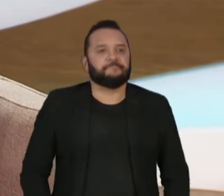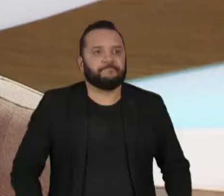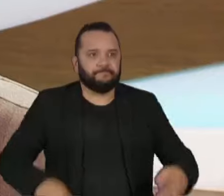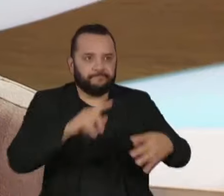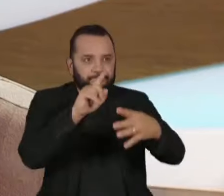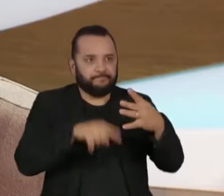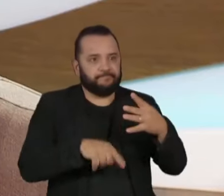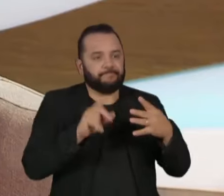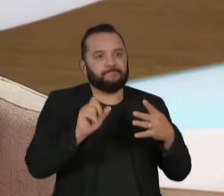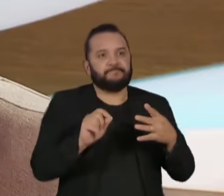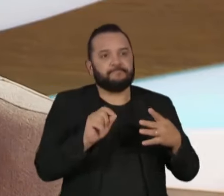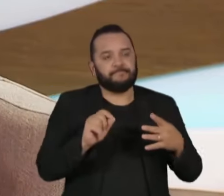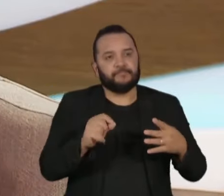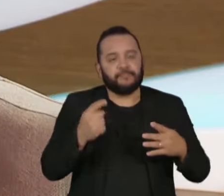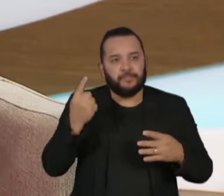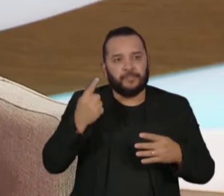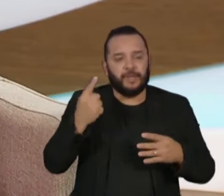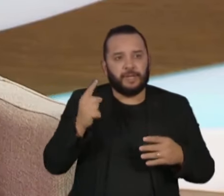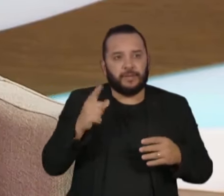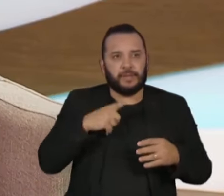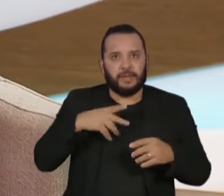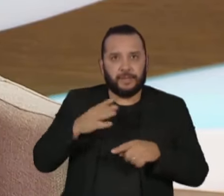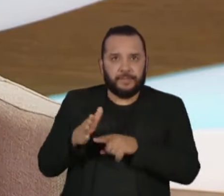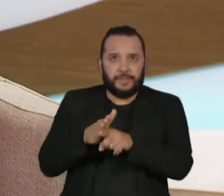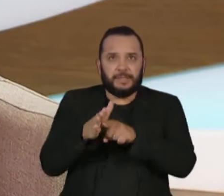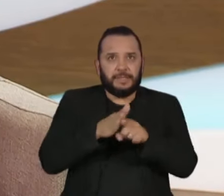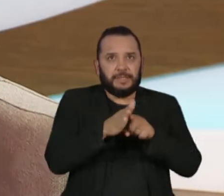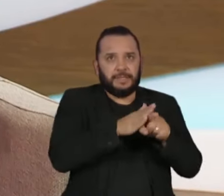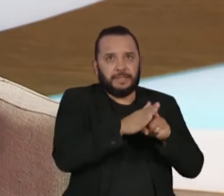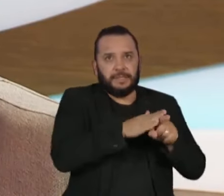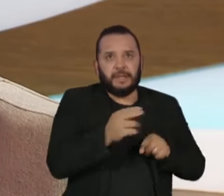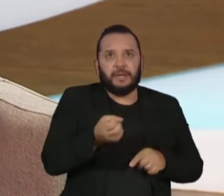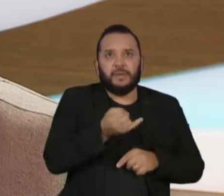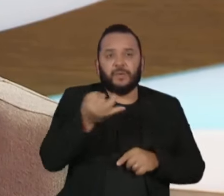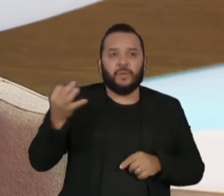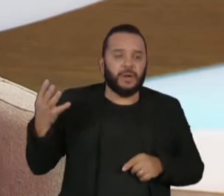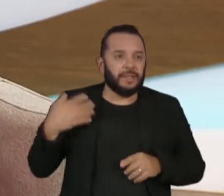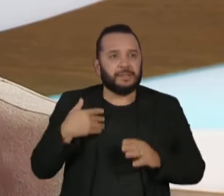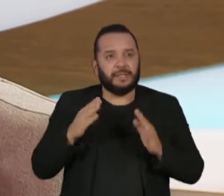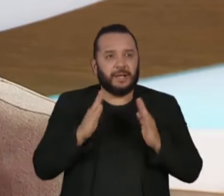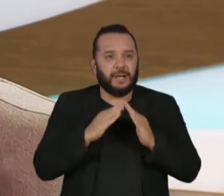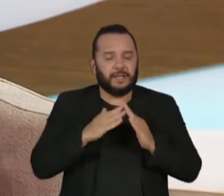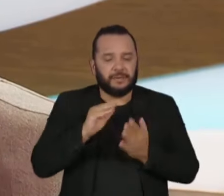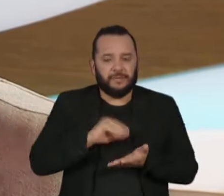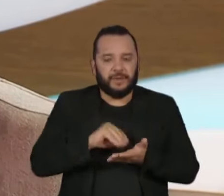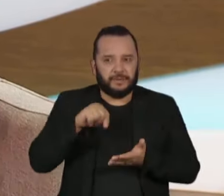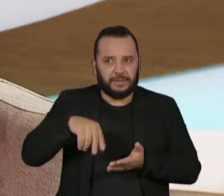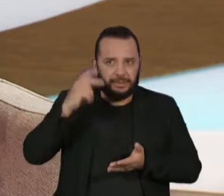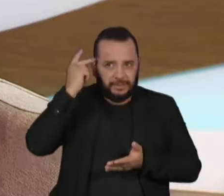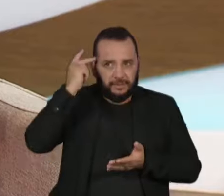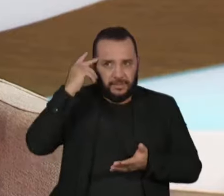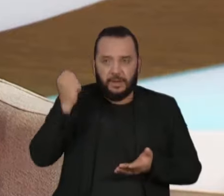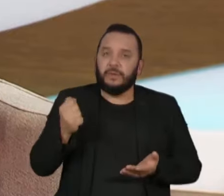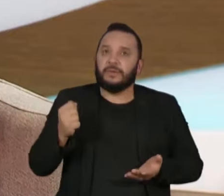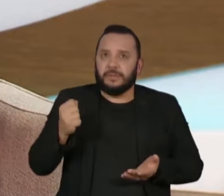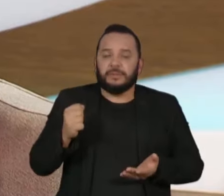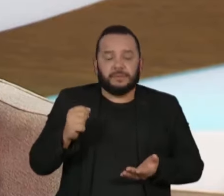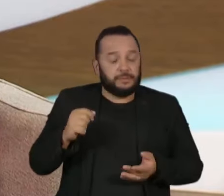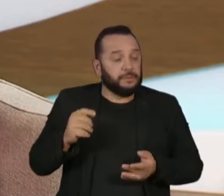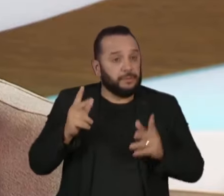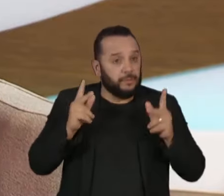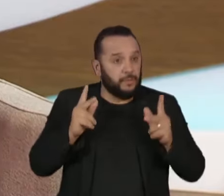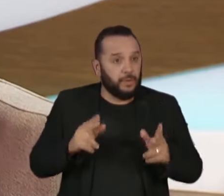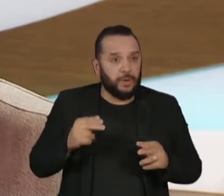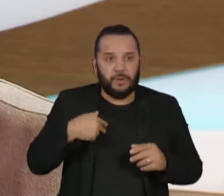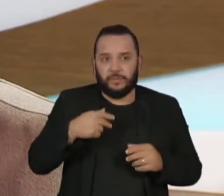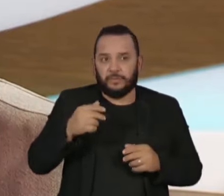Primeira delas, a gente fazer um censo do déficit habitacional da cidade. Assim como está acontecendo em muitas áreas, essa é uma área que a prefeitura